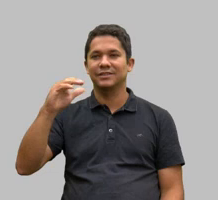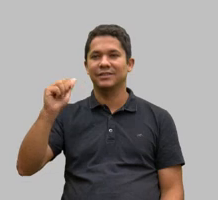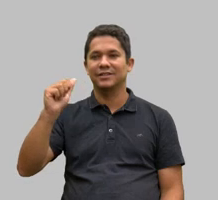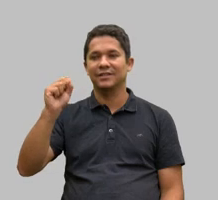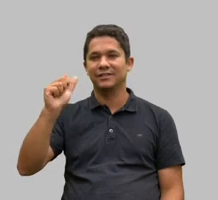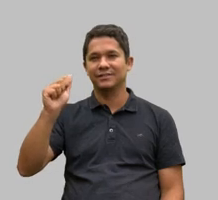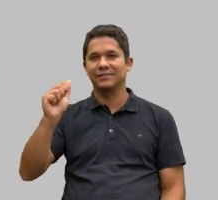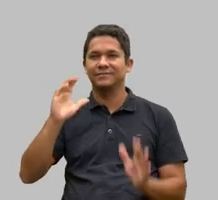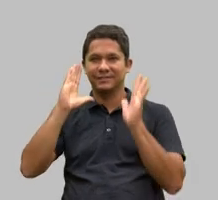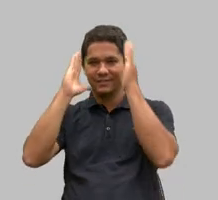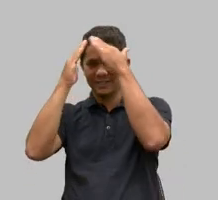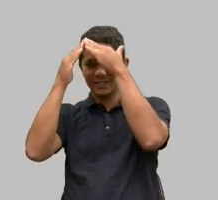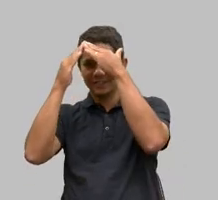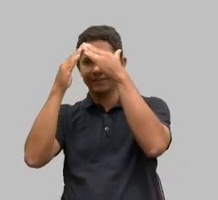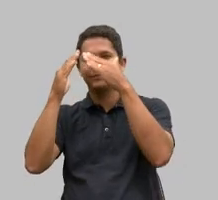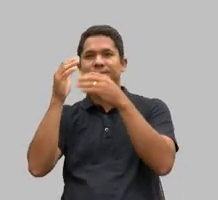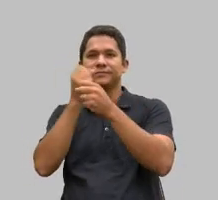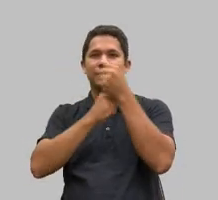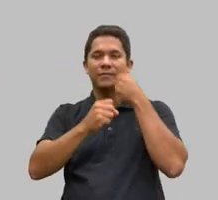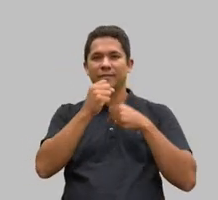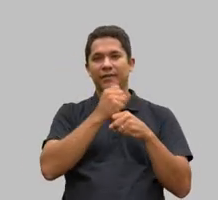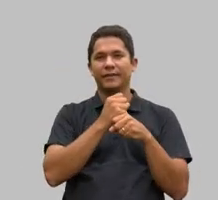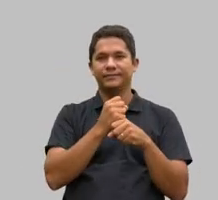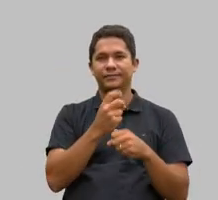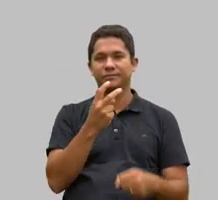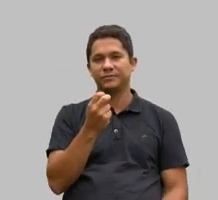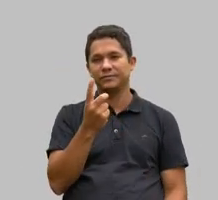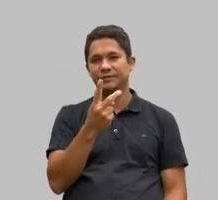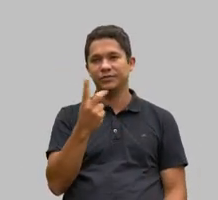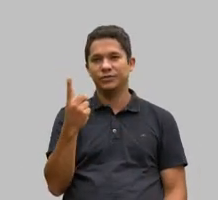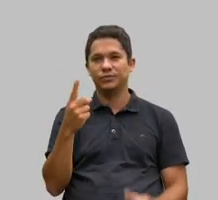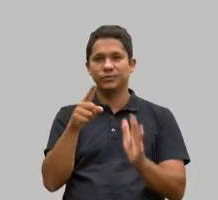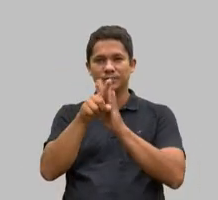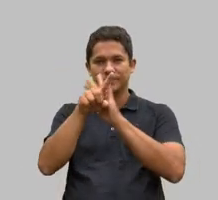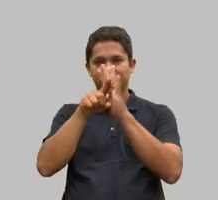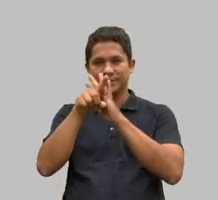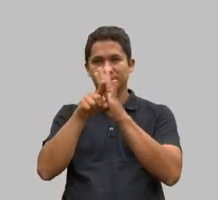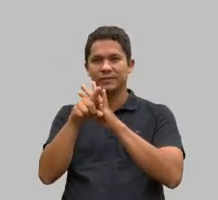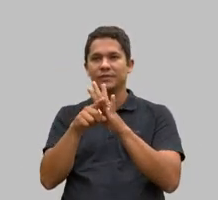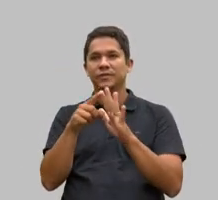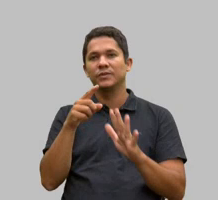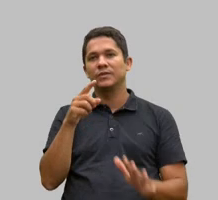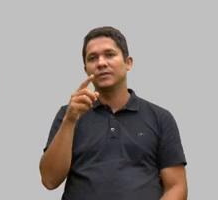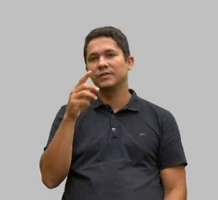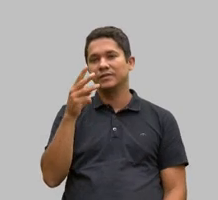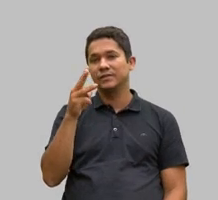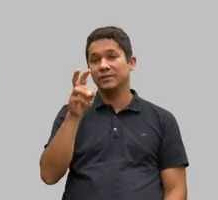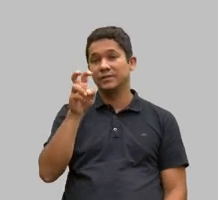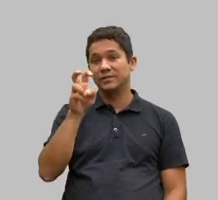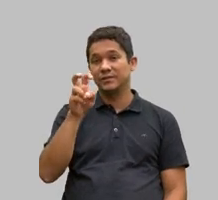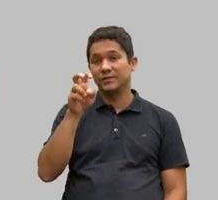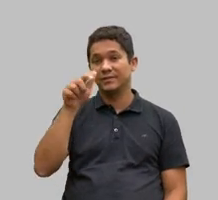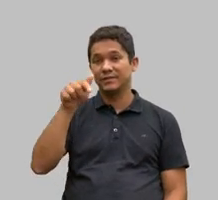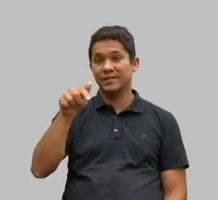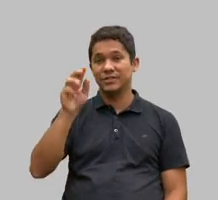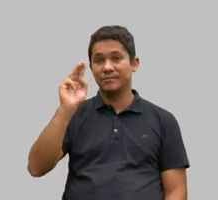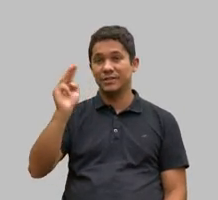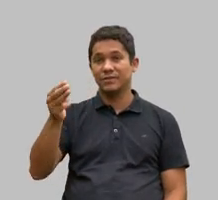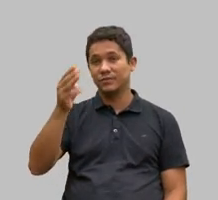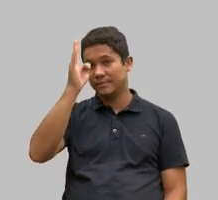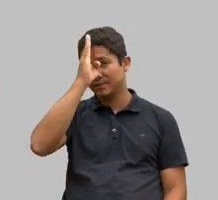última pesquisa de 2021, 57 milhões de brasileiros. E aí, quando você chega à lupa e faz uma segunda pergunta,